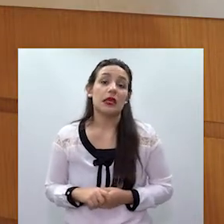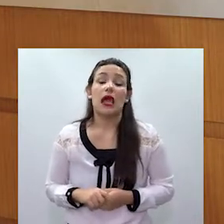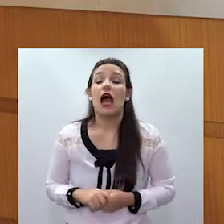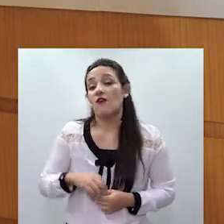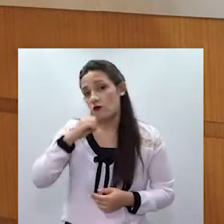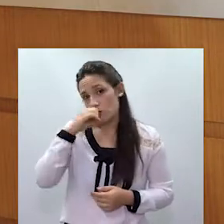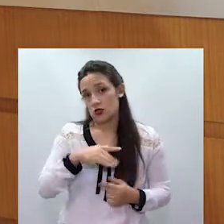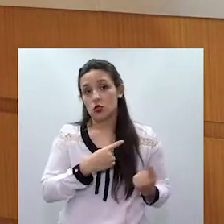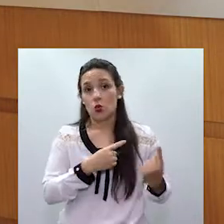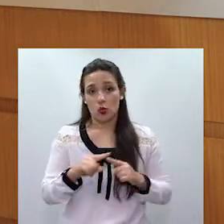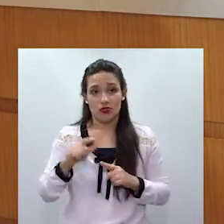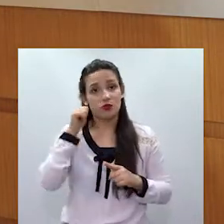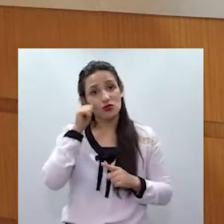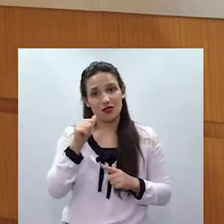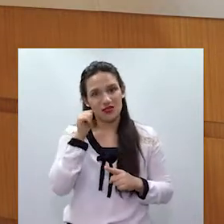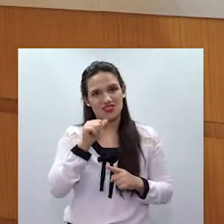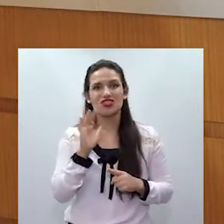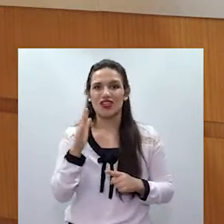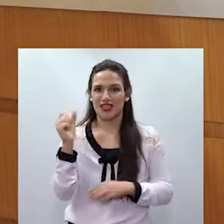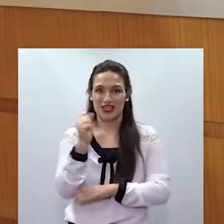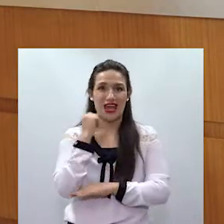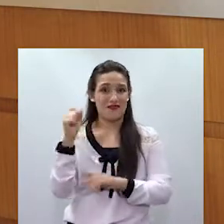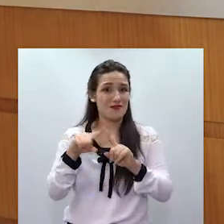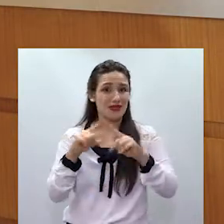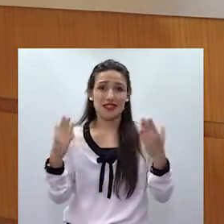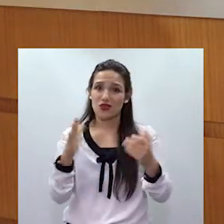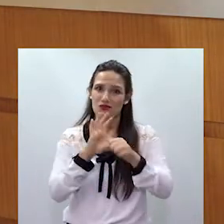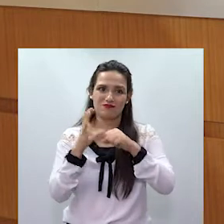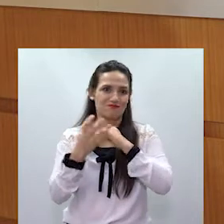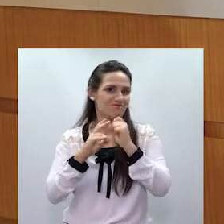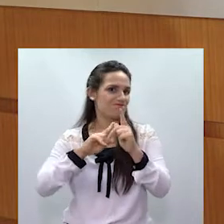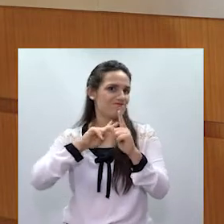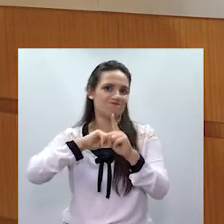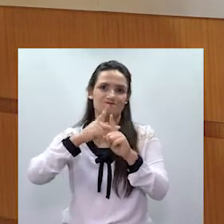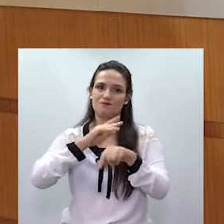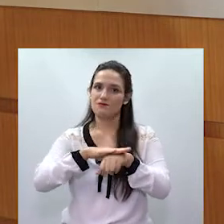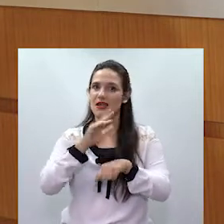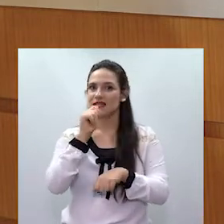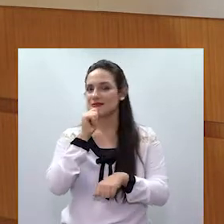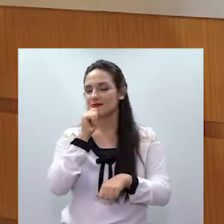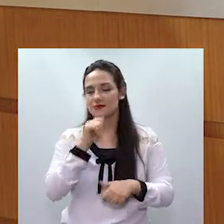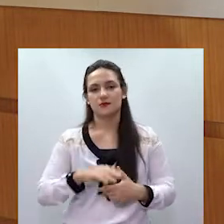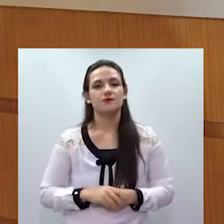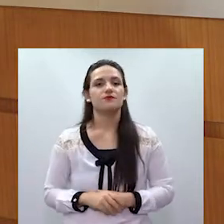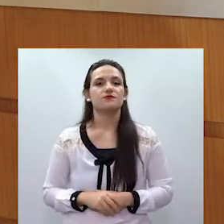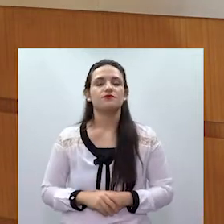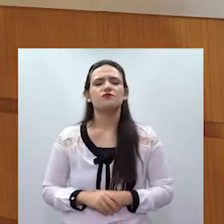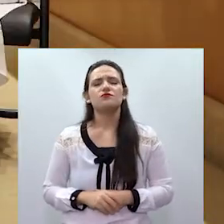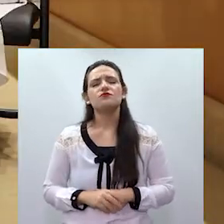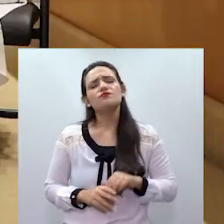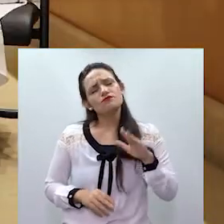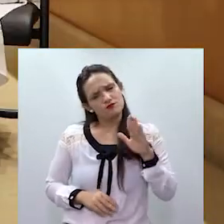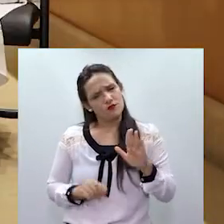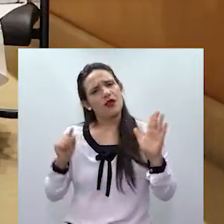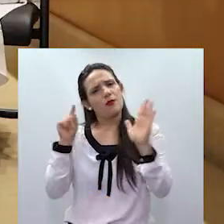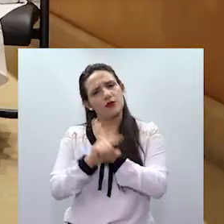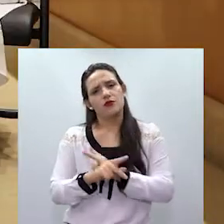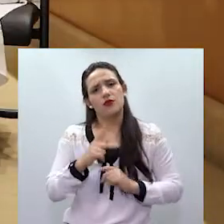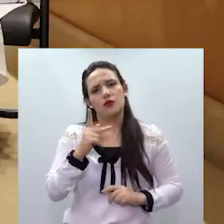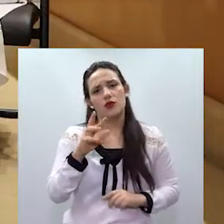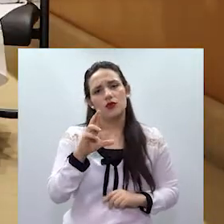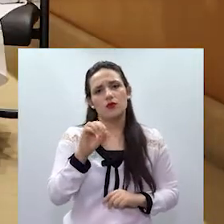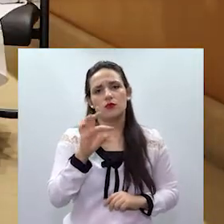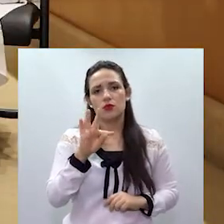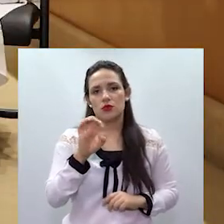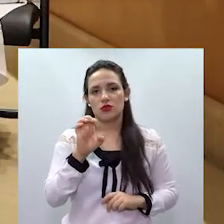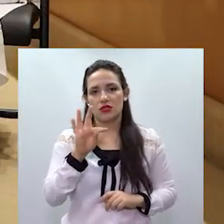violência doméstica familiar contra a mulher, está sendo vivenciada dentro do período de pandemia. Doutora, o Protetivas Online, que é um